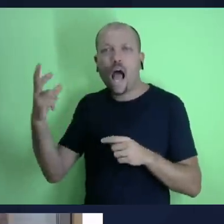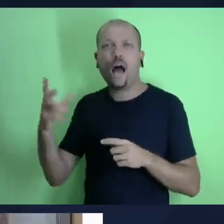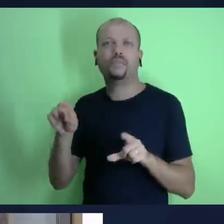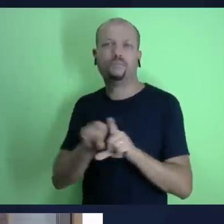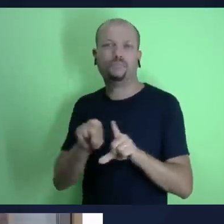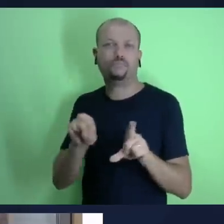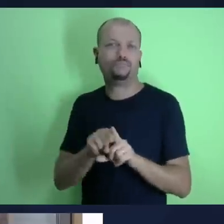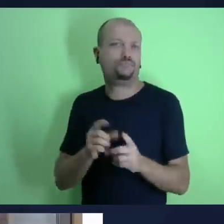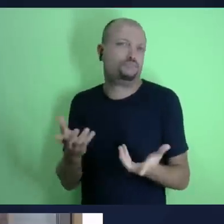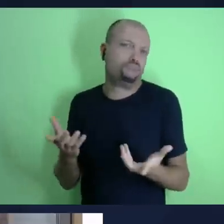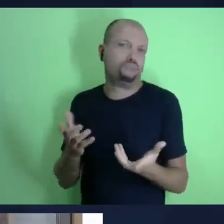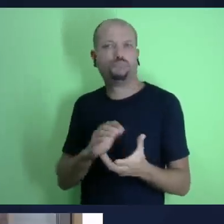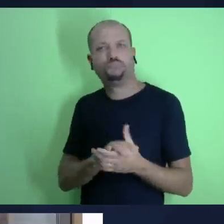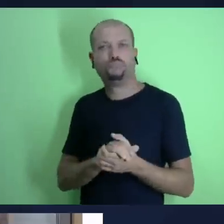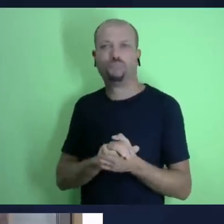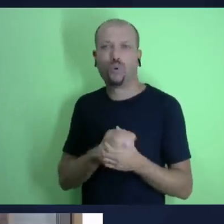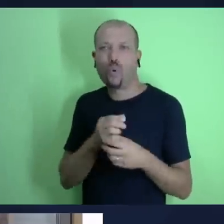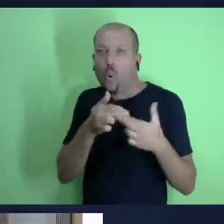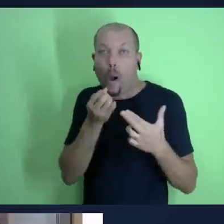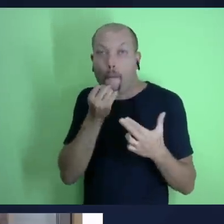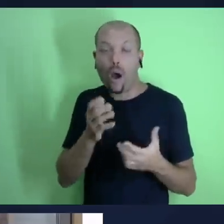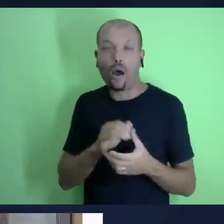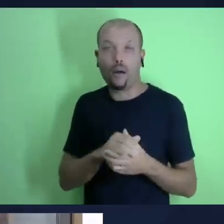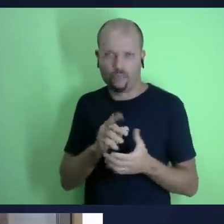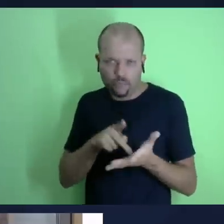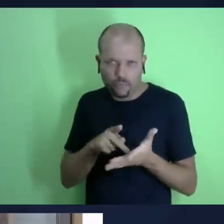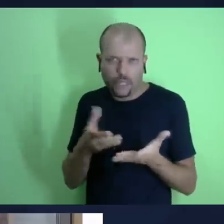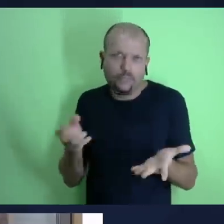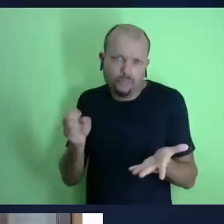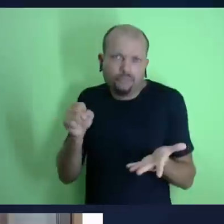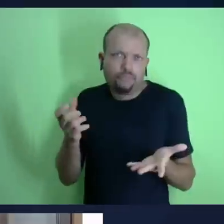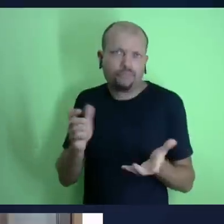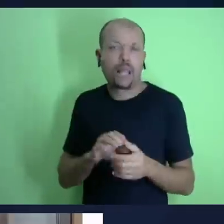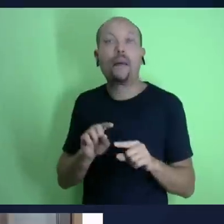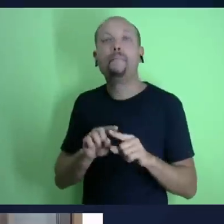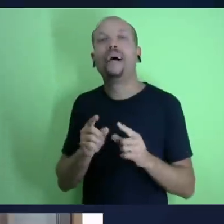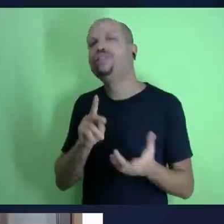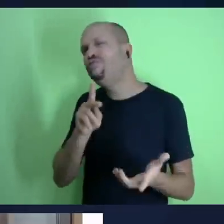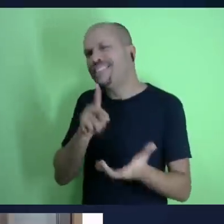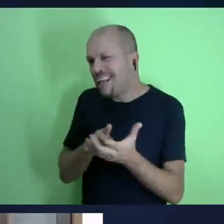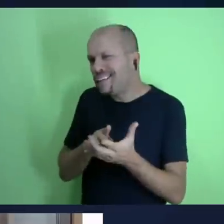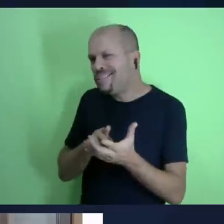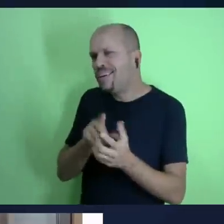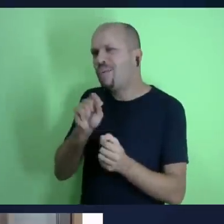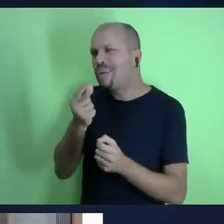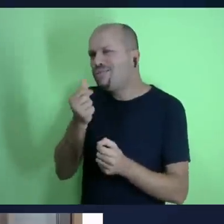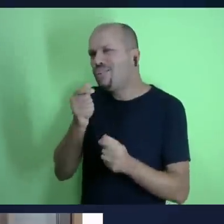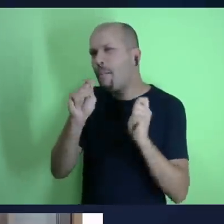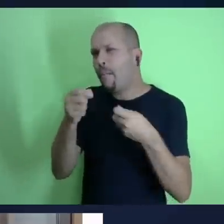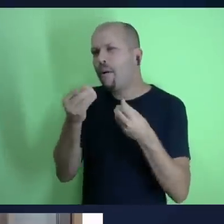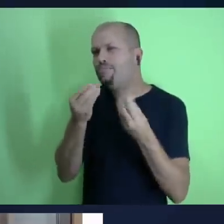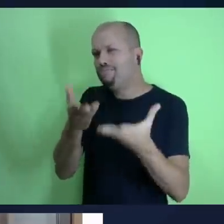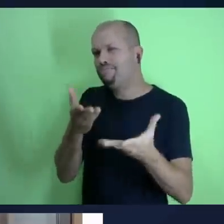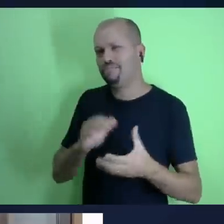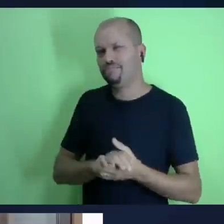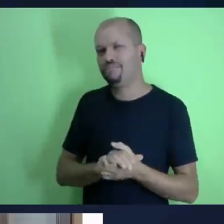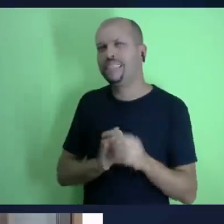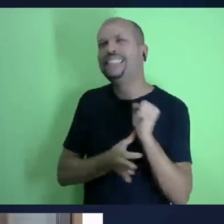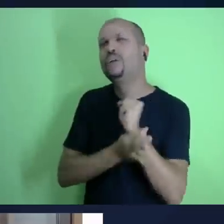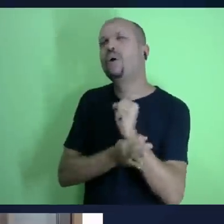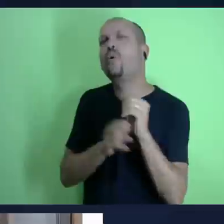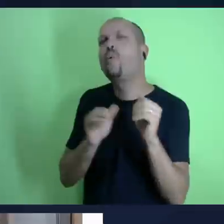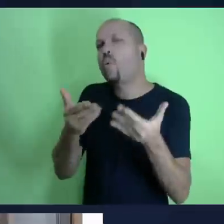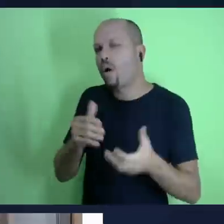acrescentar um dia a mais na nossa vida não pode ele pode nos consolar nas nossas tristezas